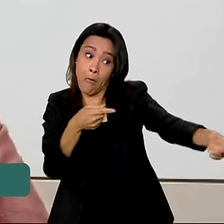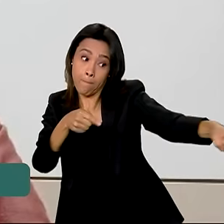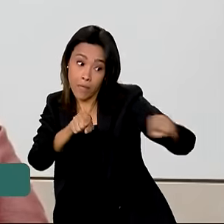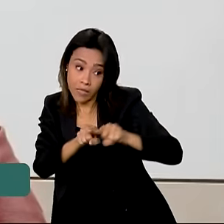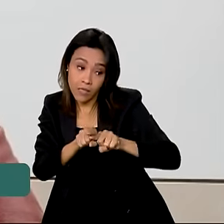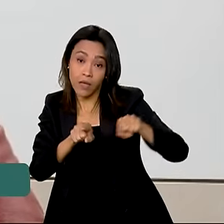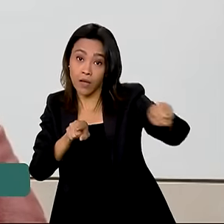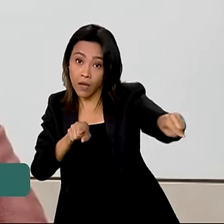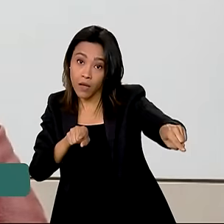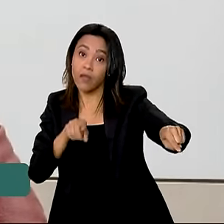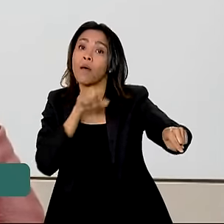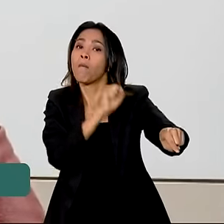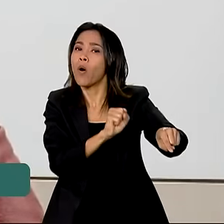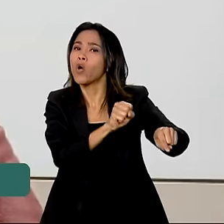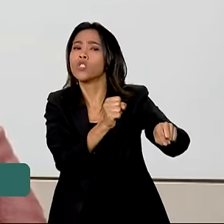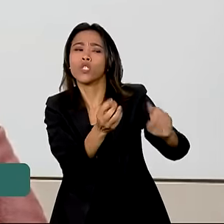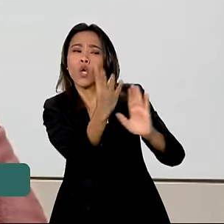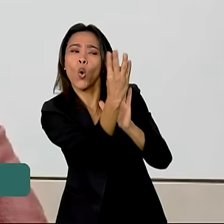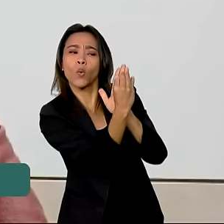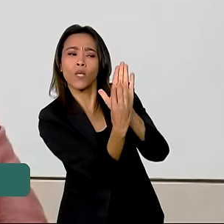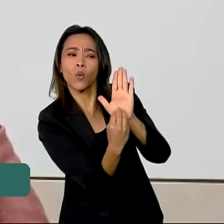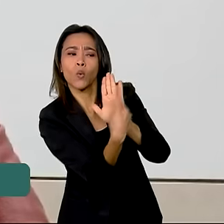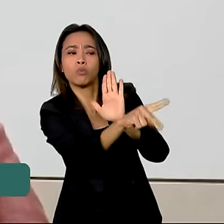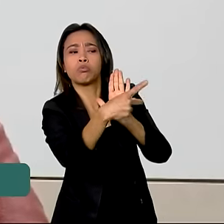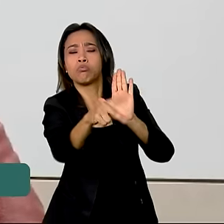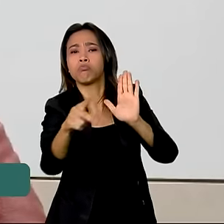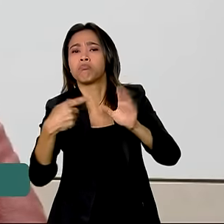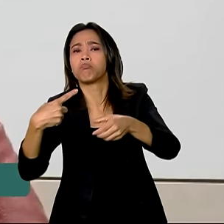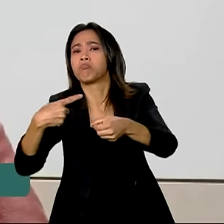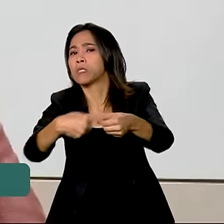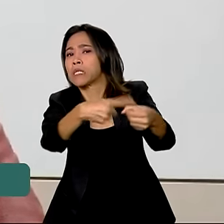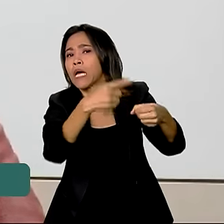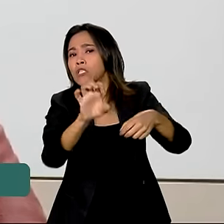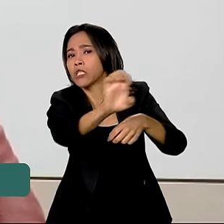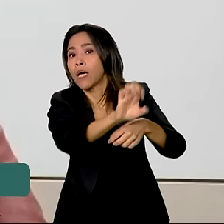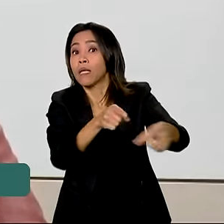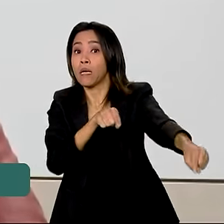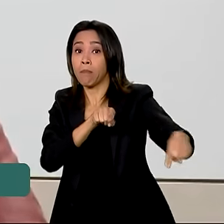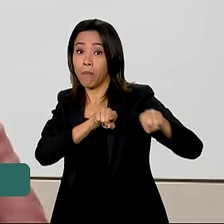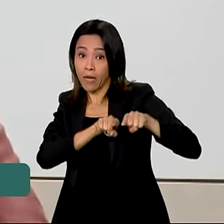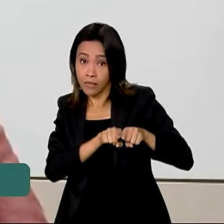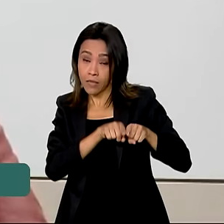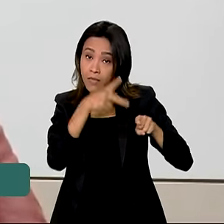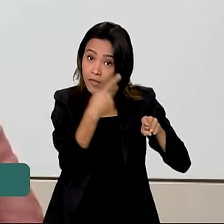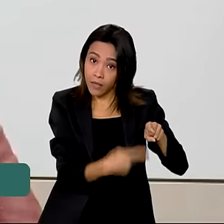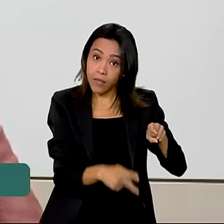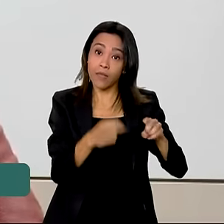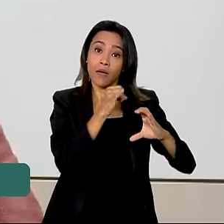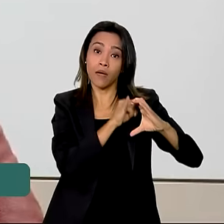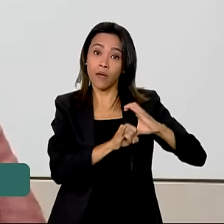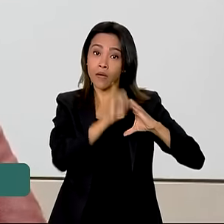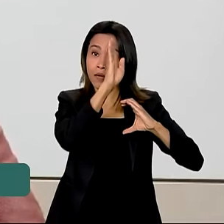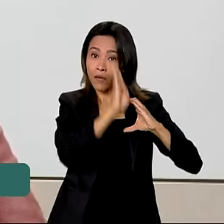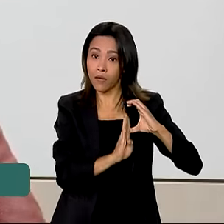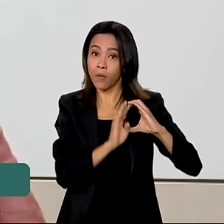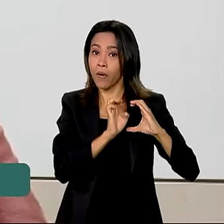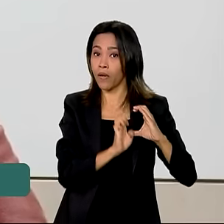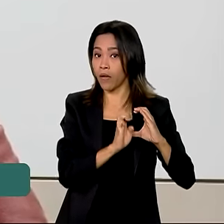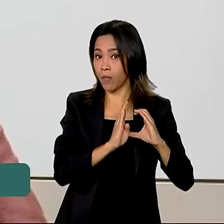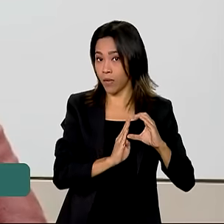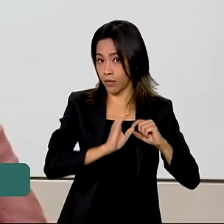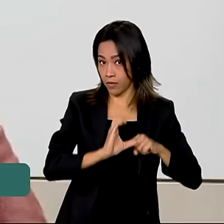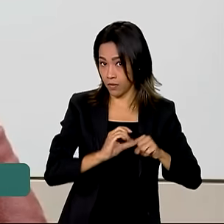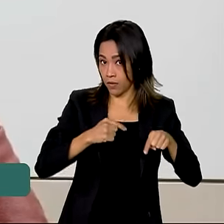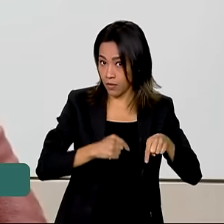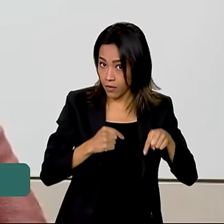operar com o seu conteúdo local em parceria com a EBC, no âmbito da Rede Nacional de Comunicação Pública,